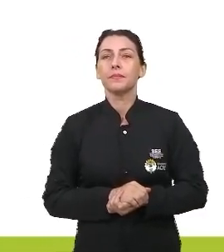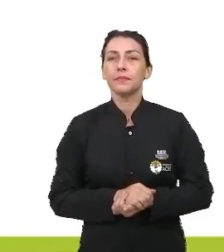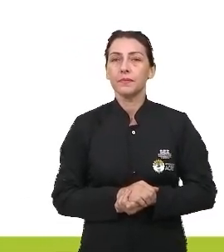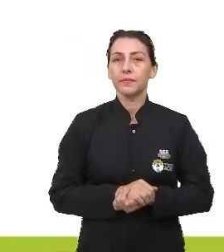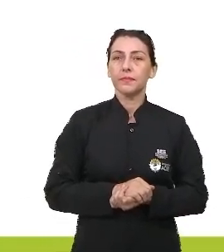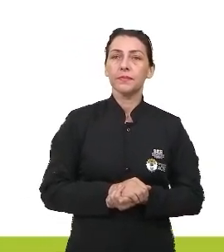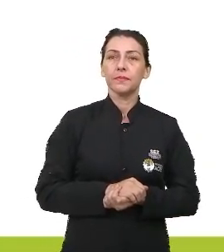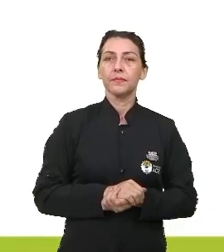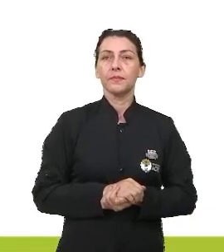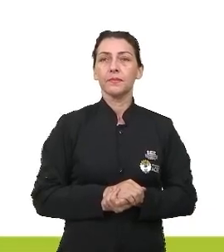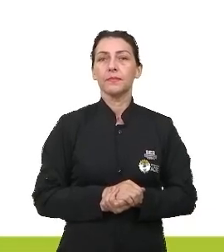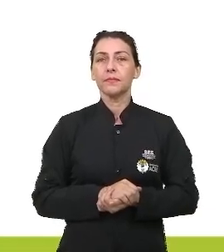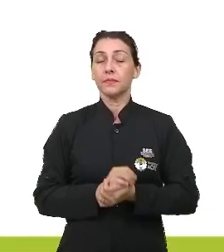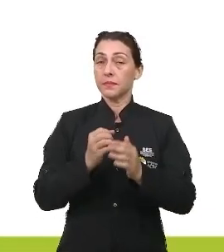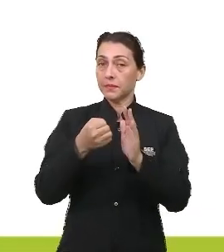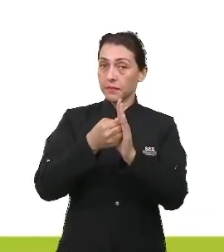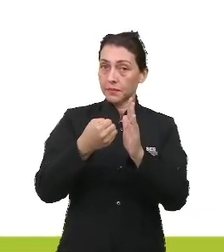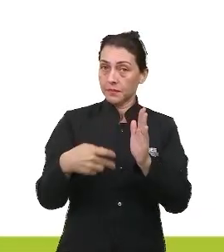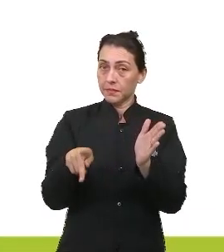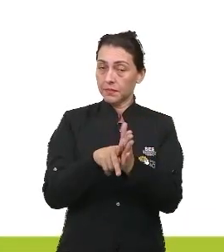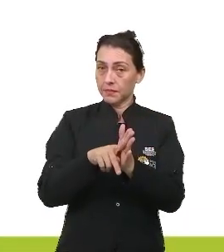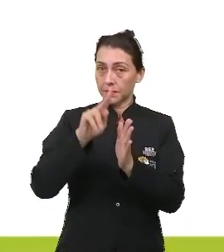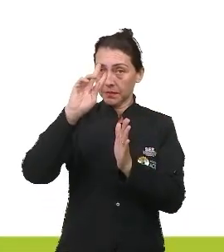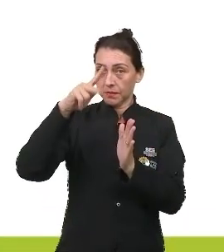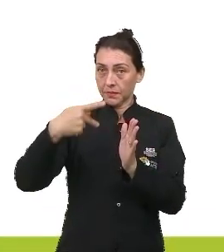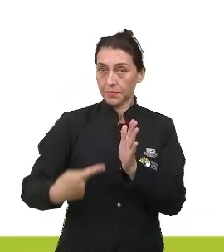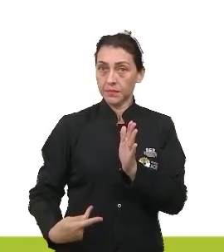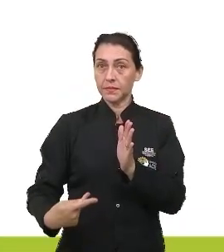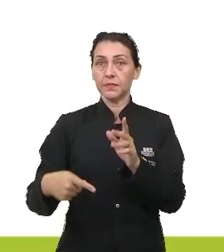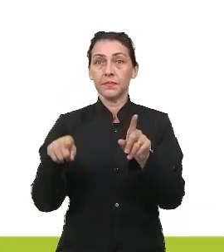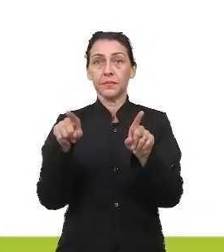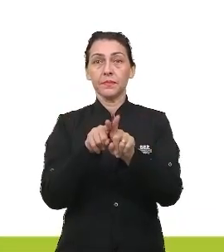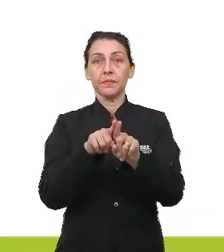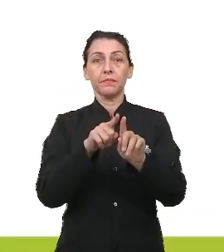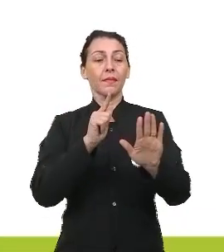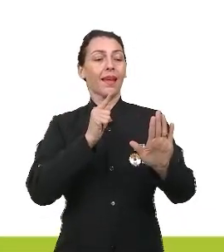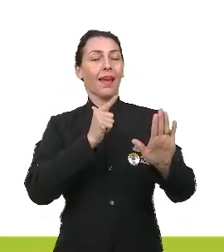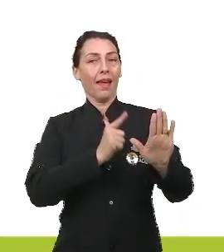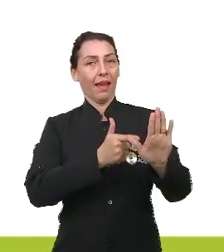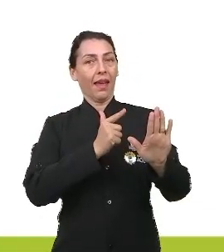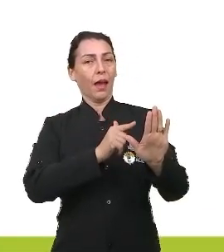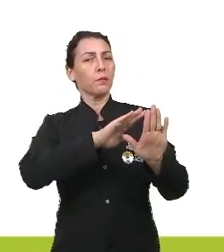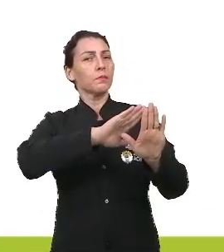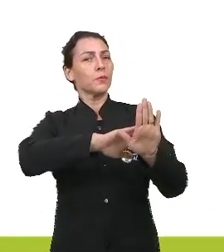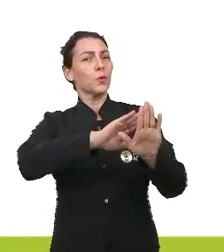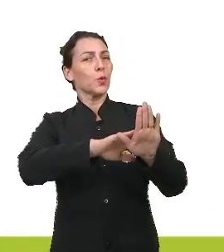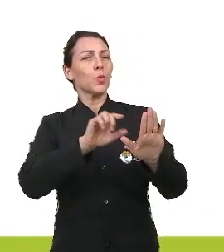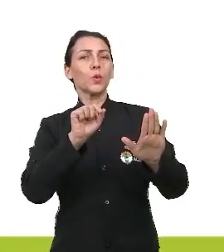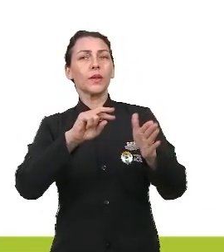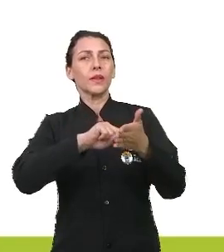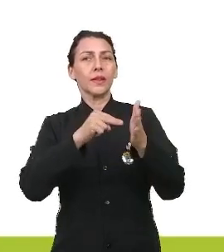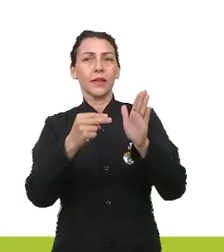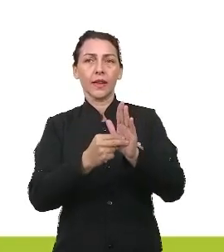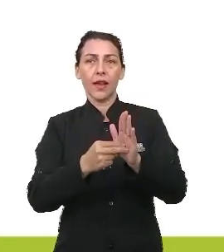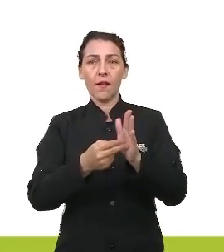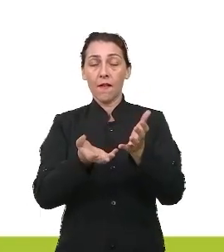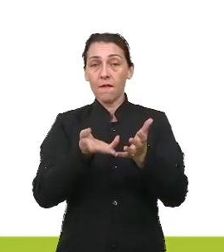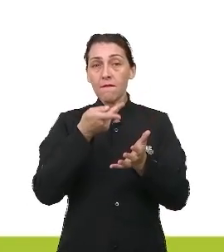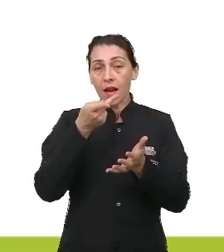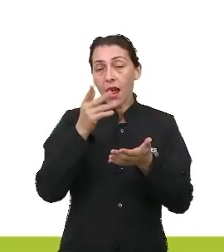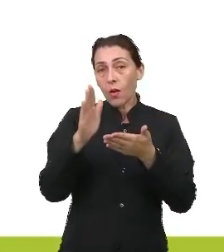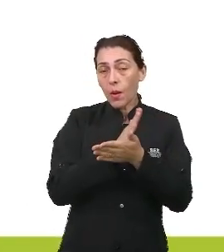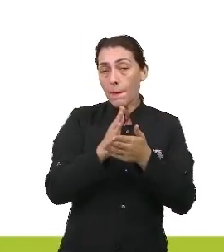personagem com características humanas. A ironia, o que é a ironia, professor? Quando queremos dizer algo,